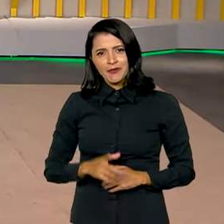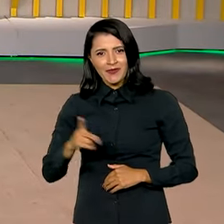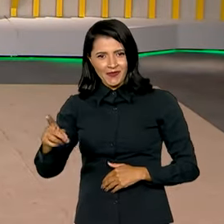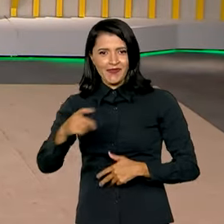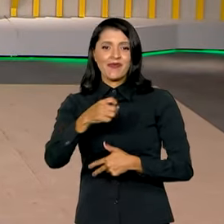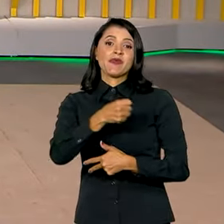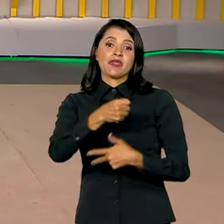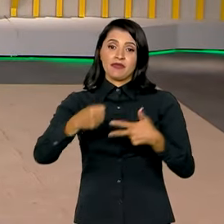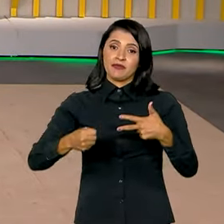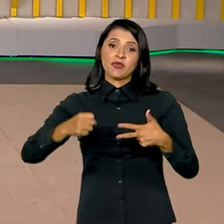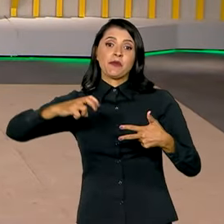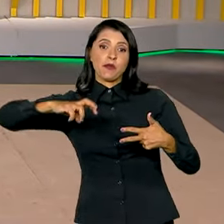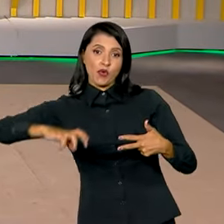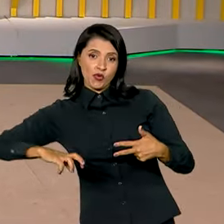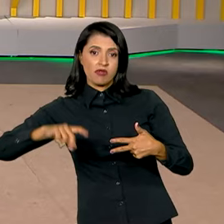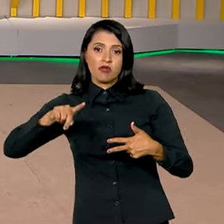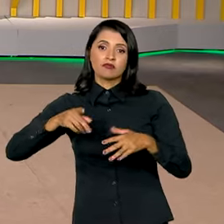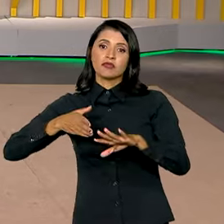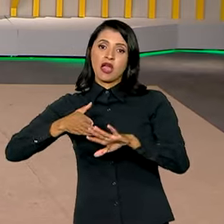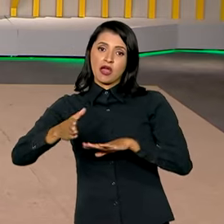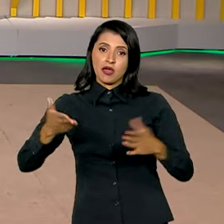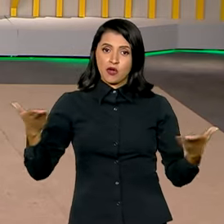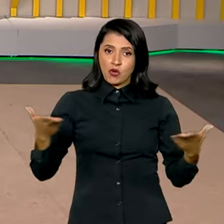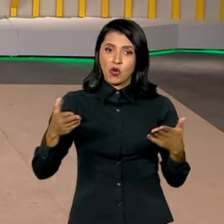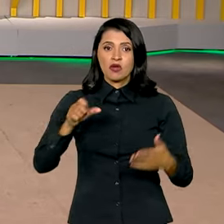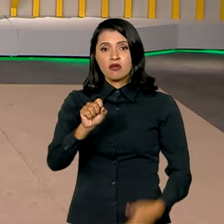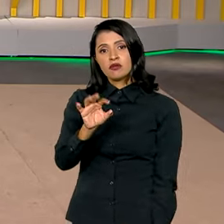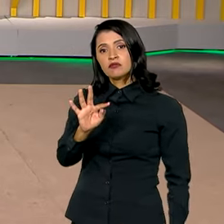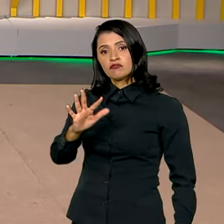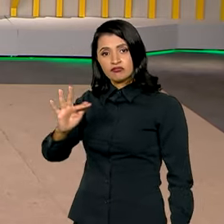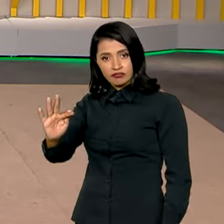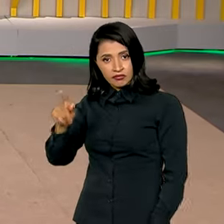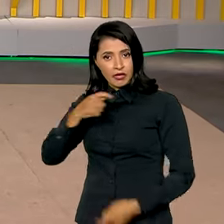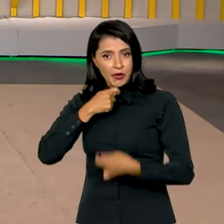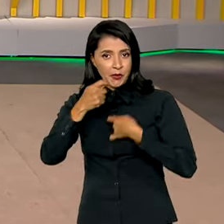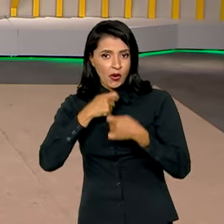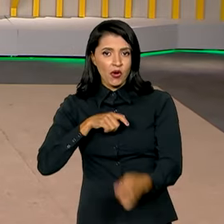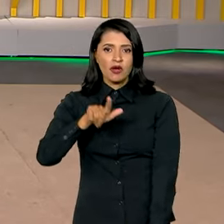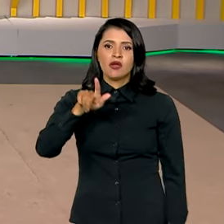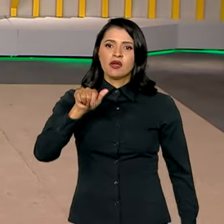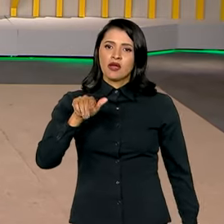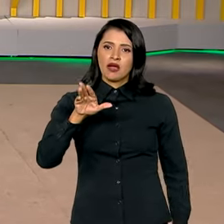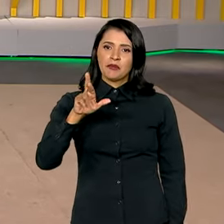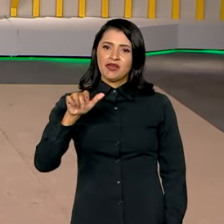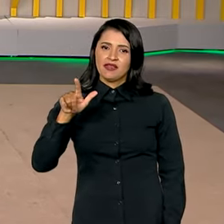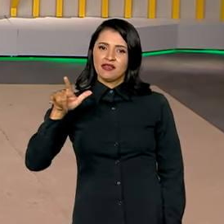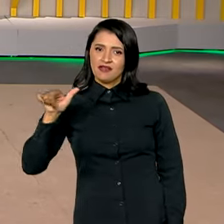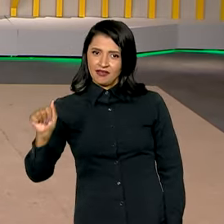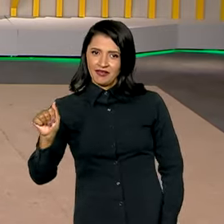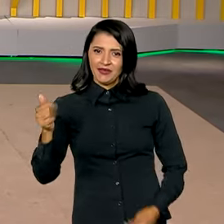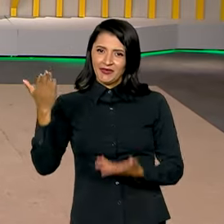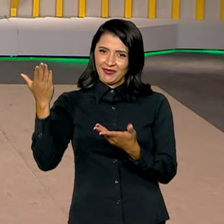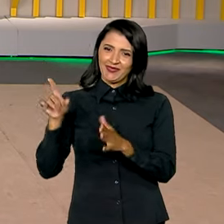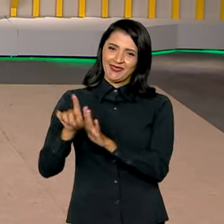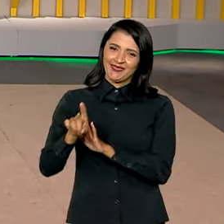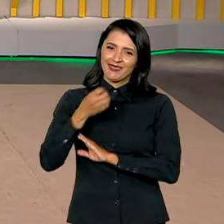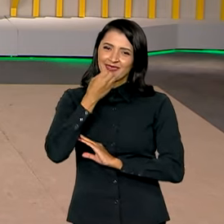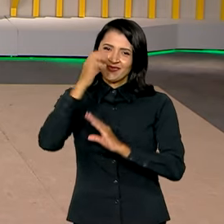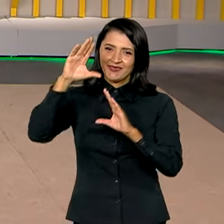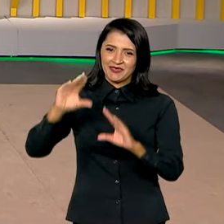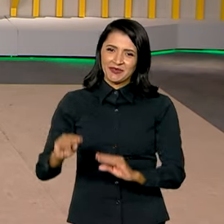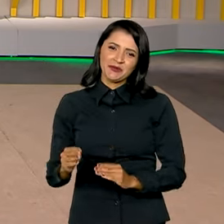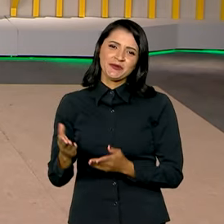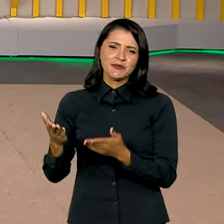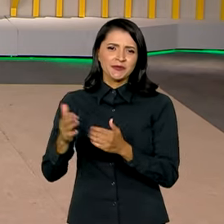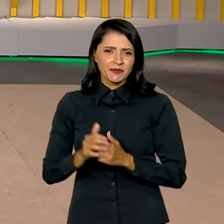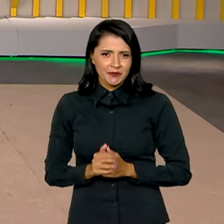dos Três Poderes, nós vamos ao Supremo Tribunal Federal, onde está a repórter Gabriela Noronha. Gabriela, boa noite para